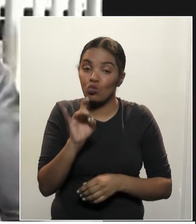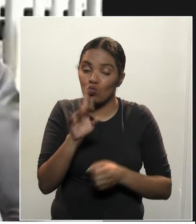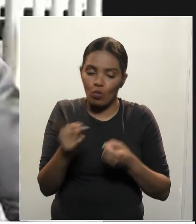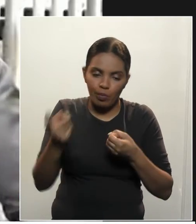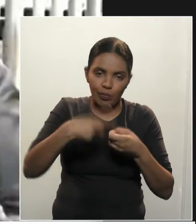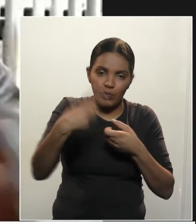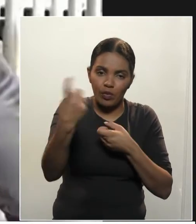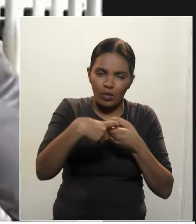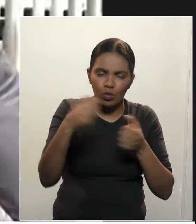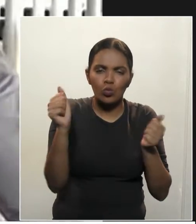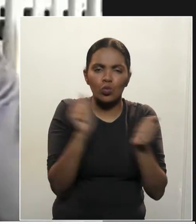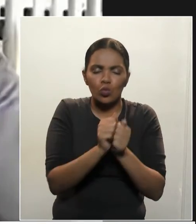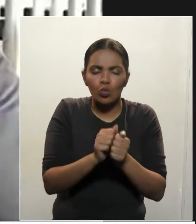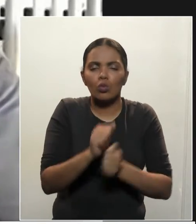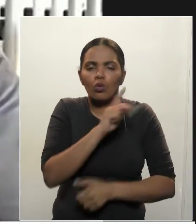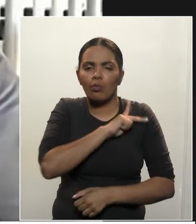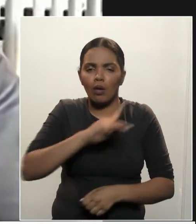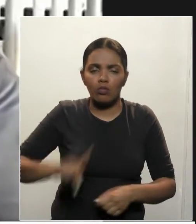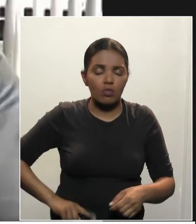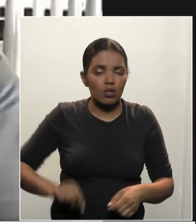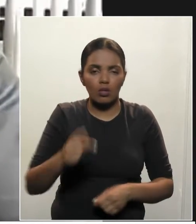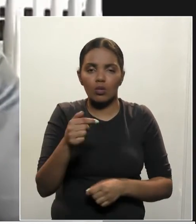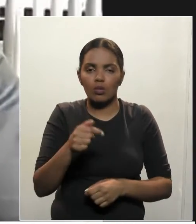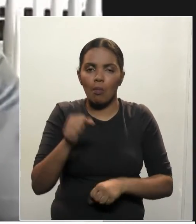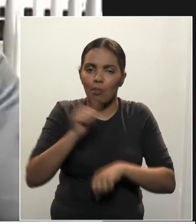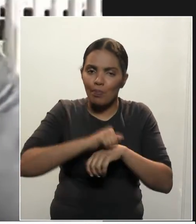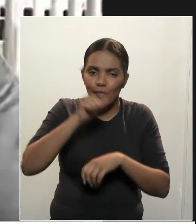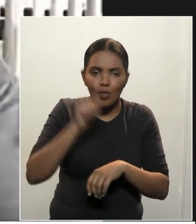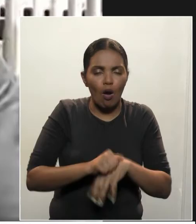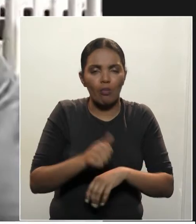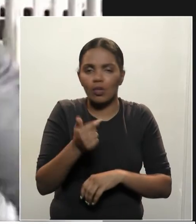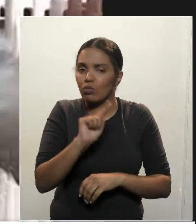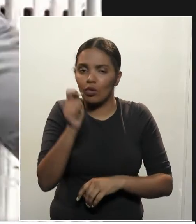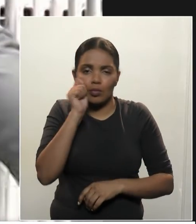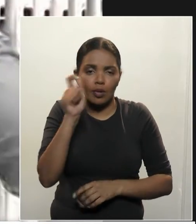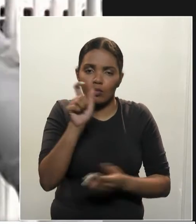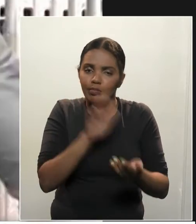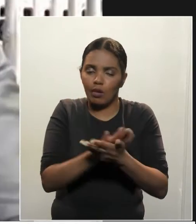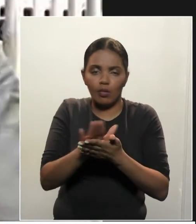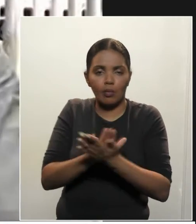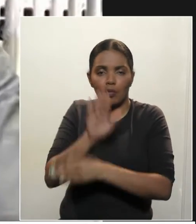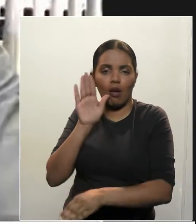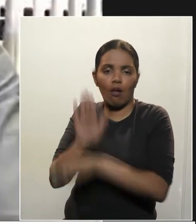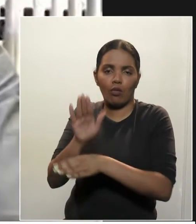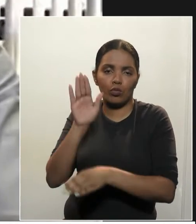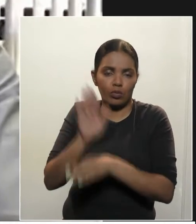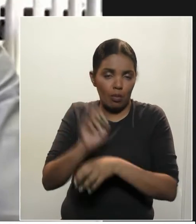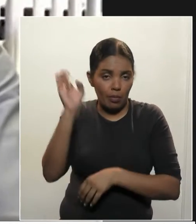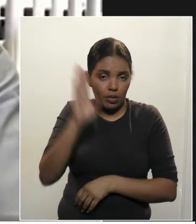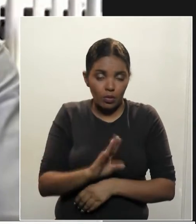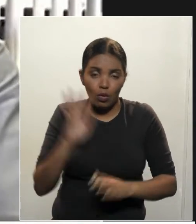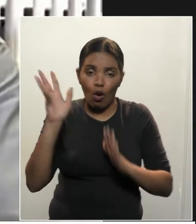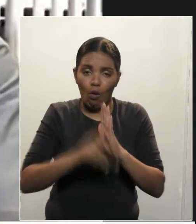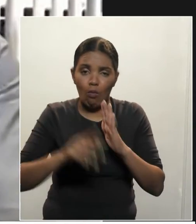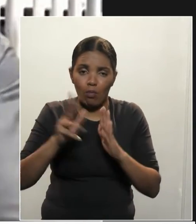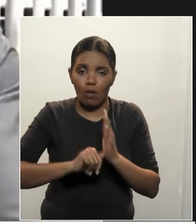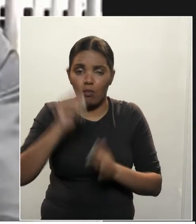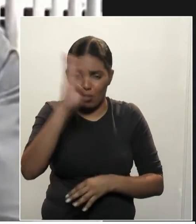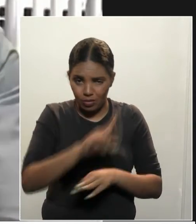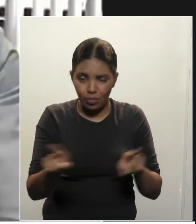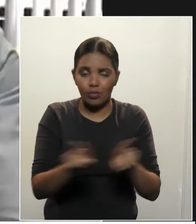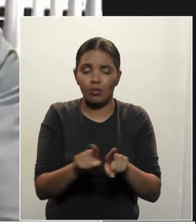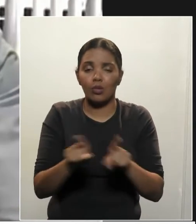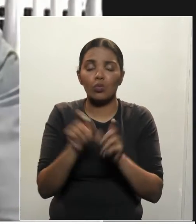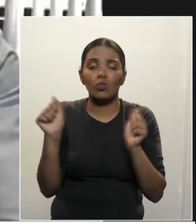ditadores e que nada traziam de bom para o Brasil. Ou melhor, saqueavam o Brasil junto com a corrupção do PT. Então,